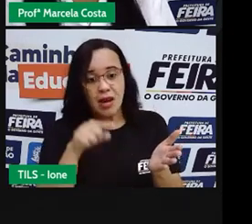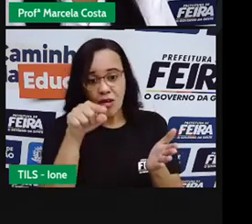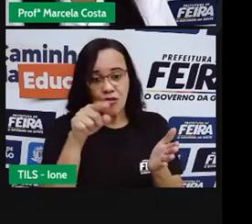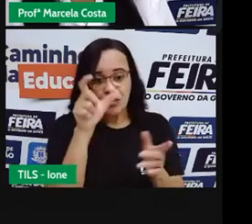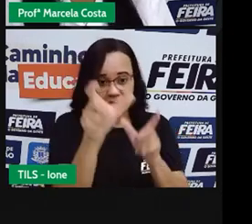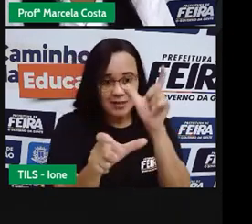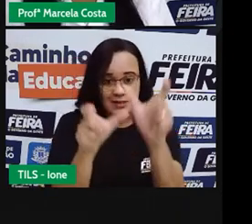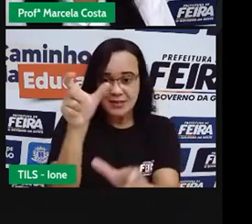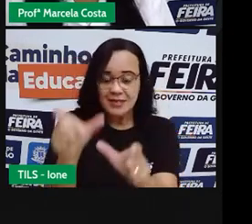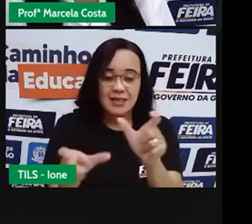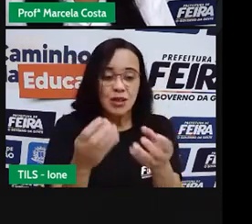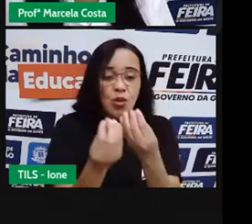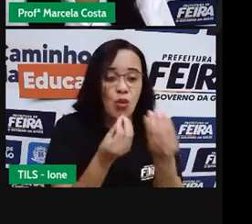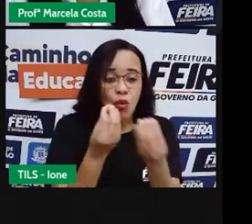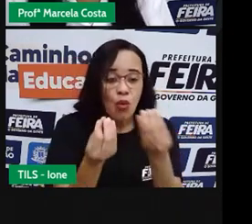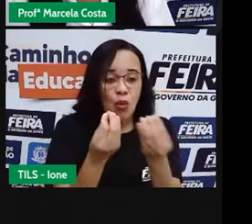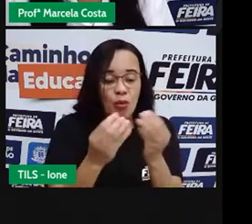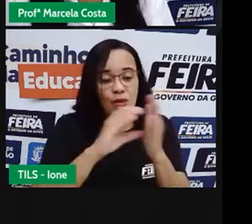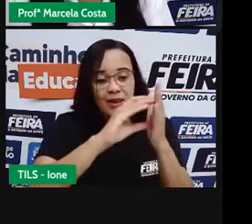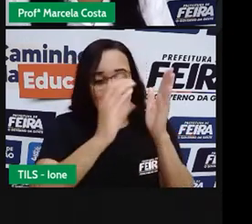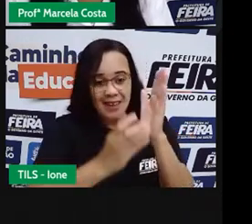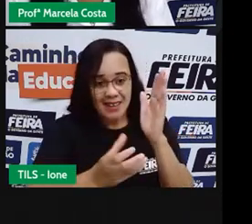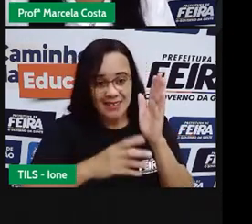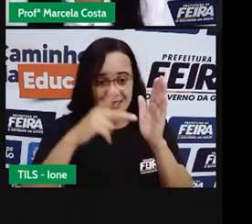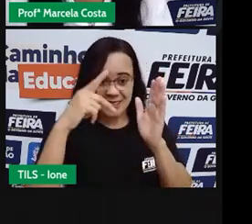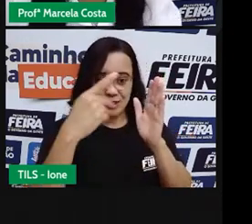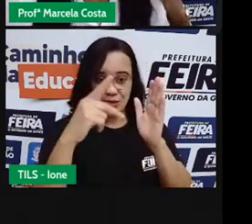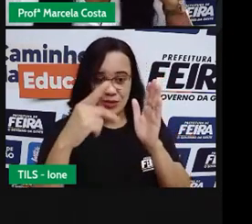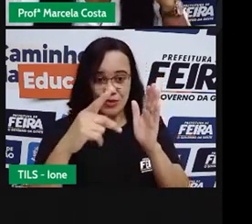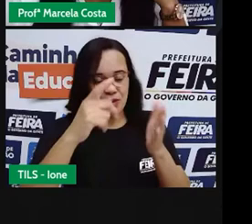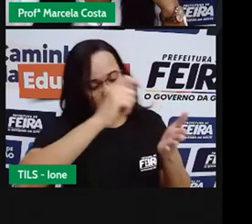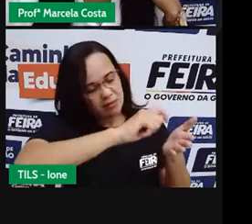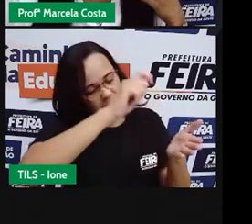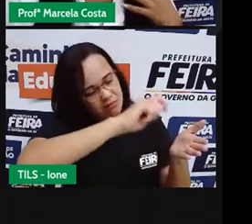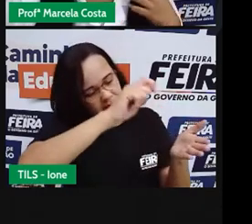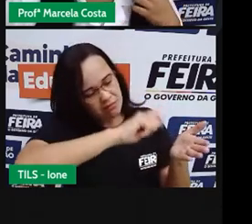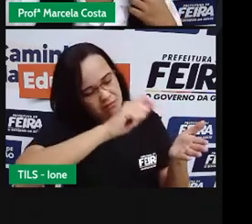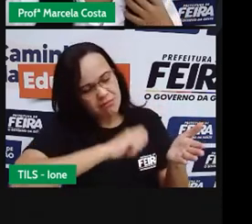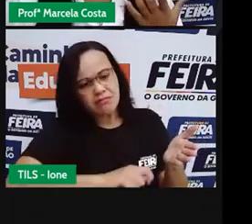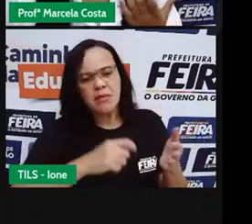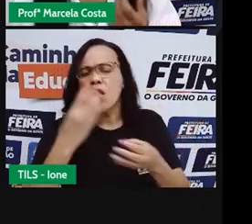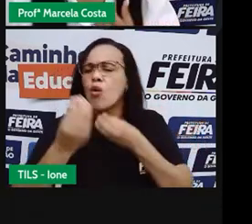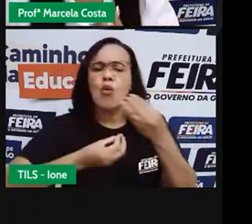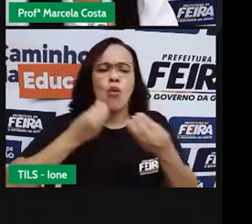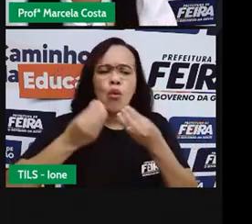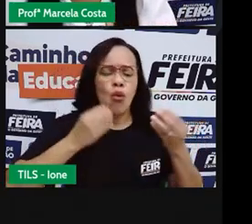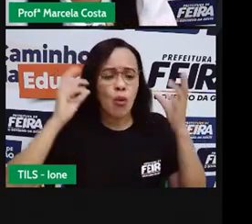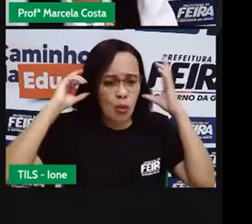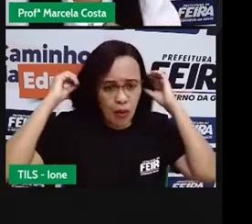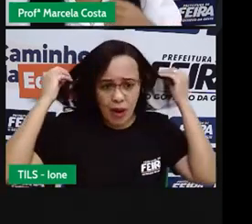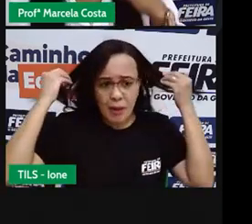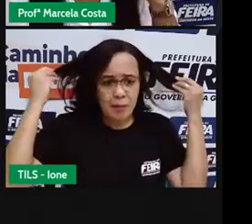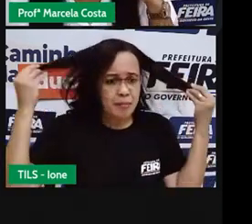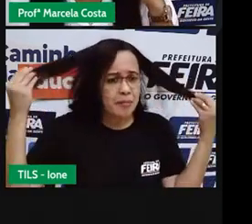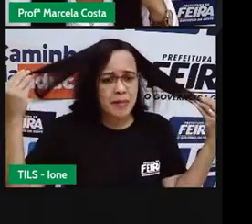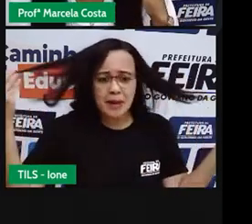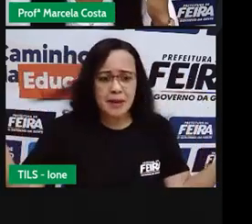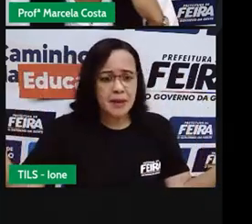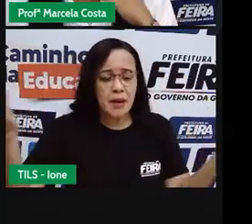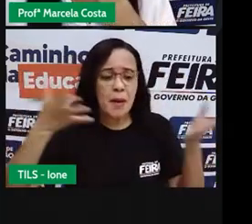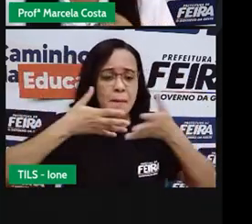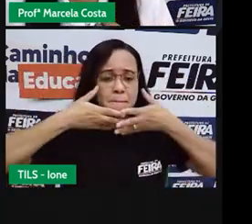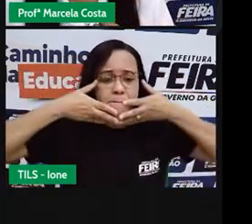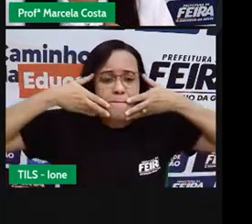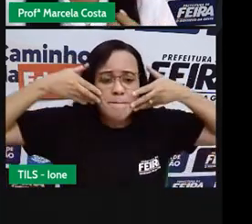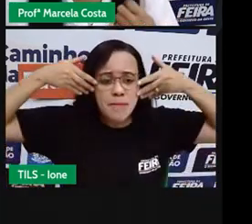Você pode Você A ajuda De algum Familiar Para te ajudar A escrever Escreva Como é o seu cabelo Como é a sua pele Você é